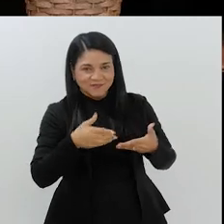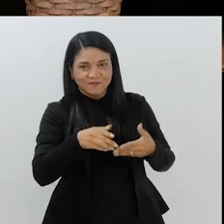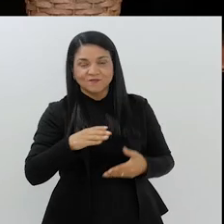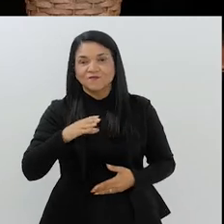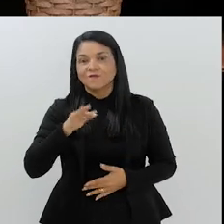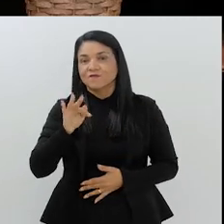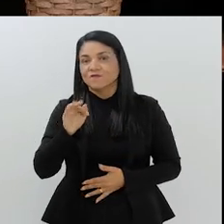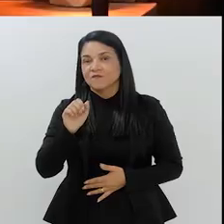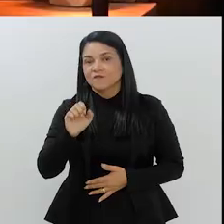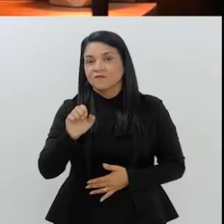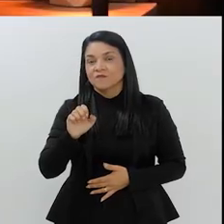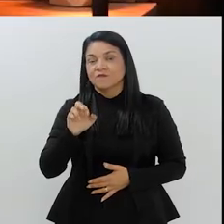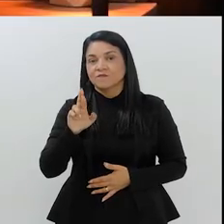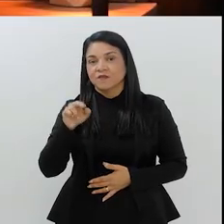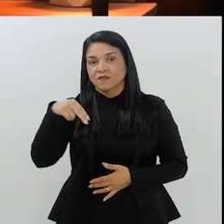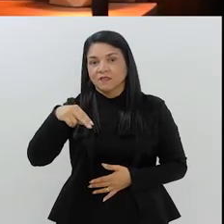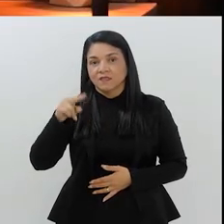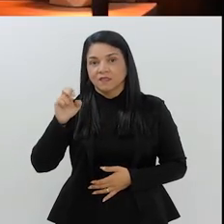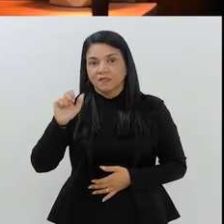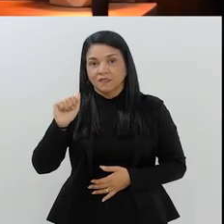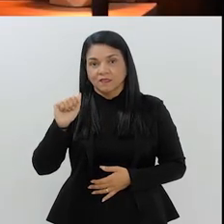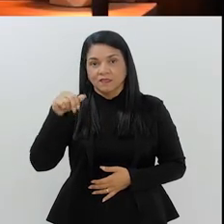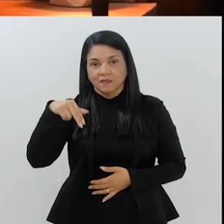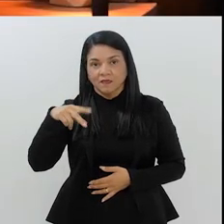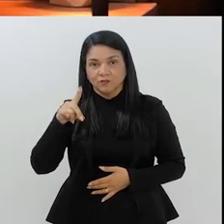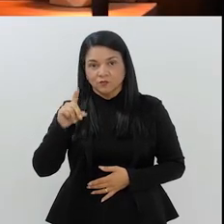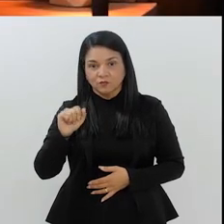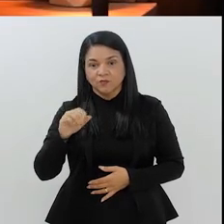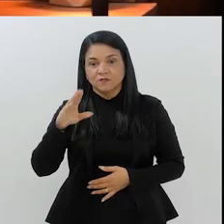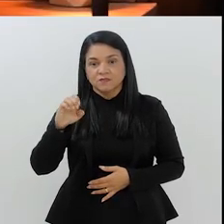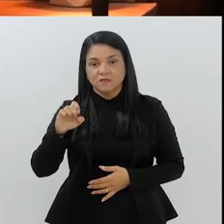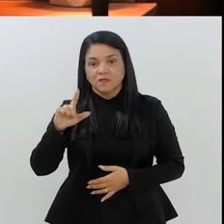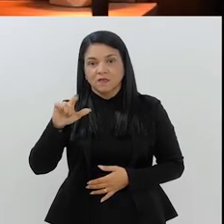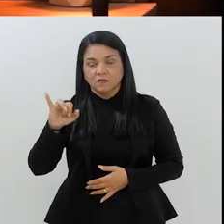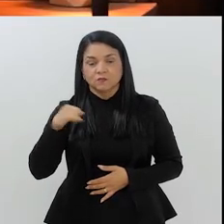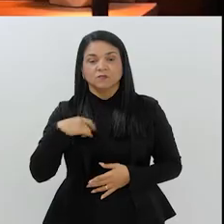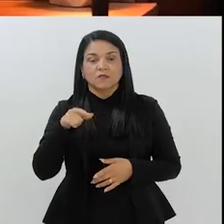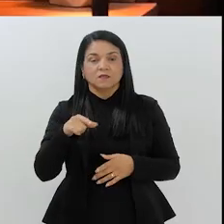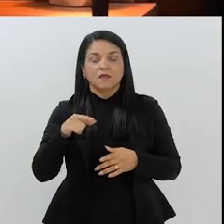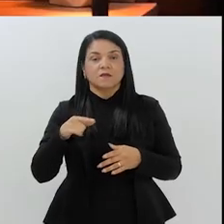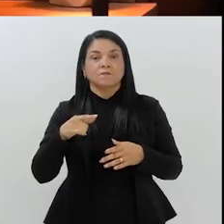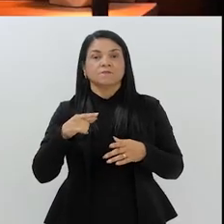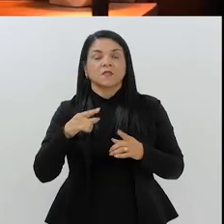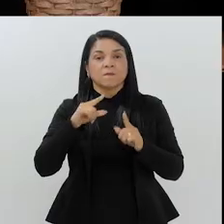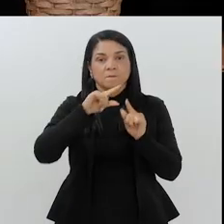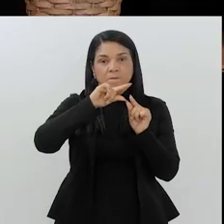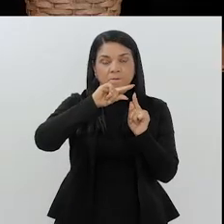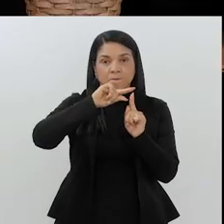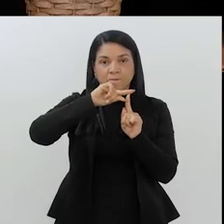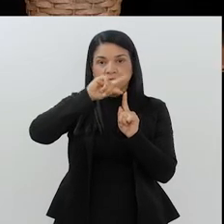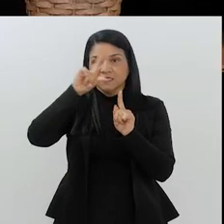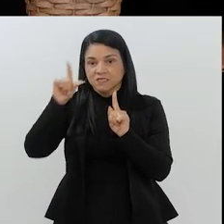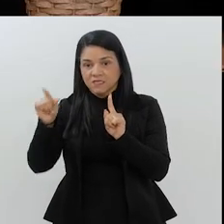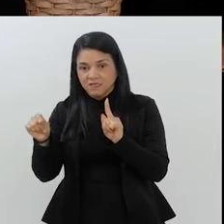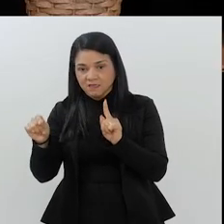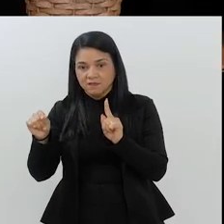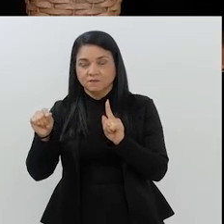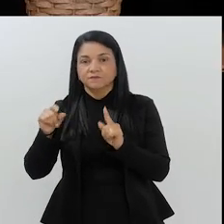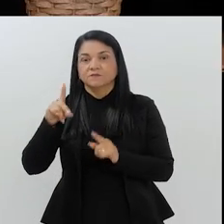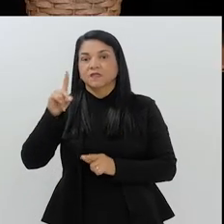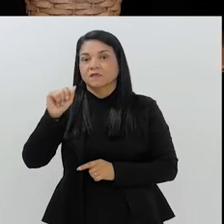hoje o Fernando Celino. O Fernando é da Mesquita da Luz, é um muçulmano sunita,